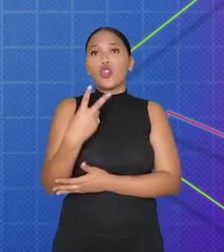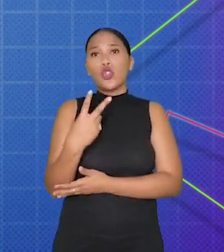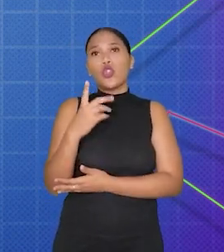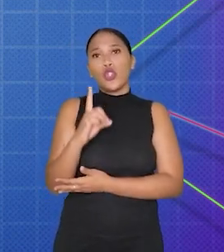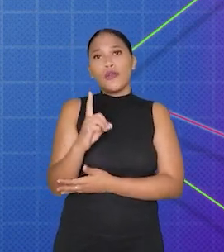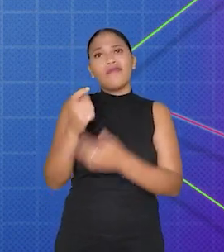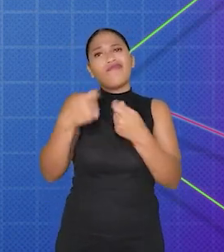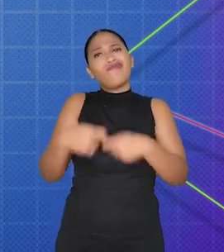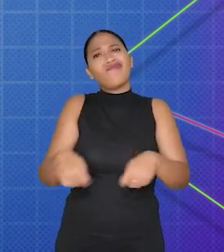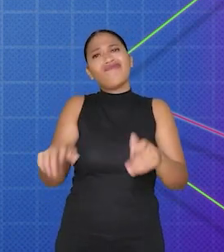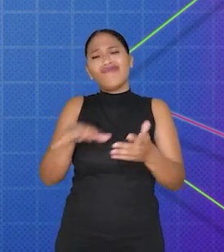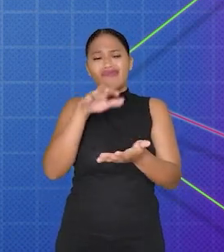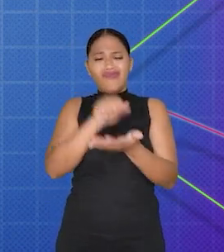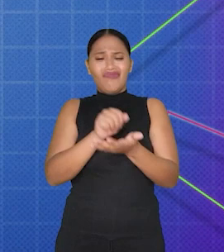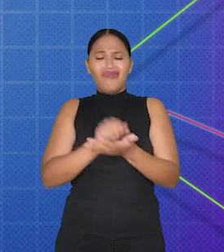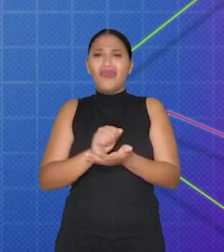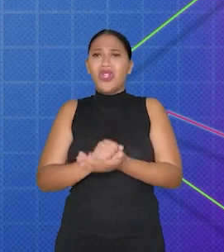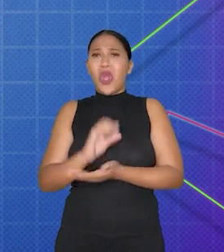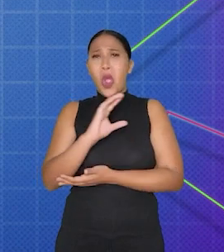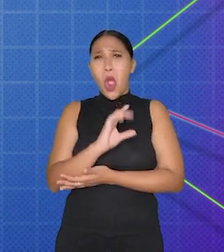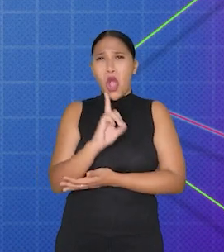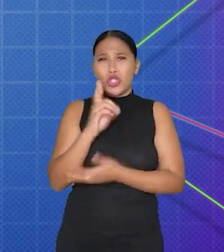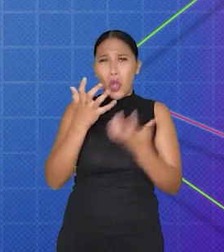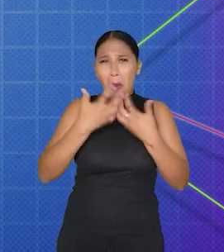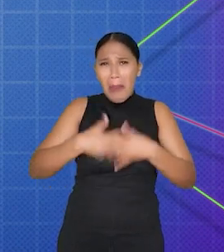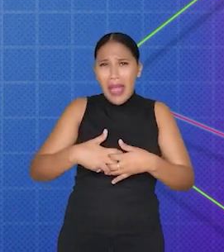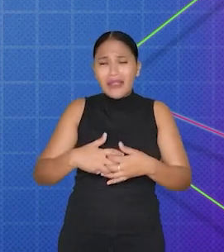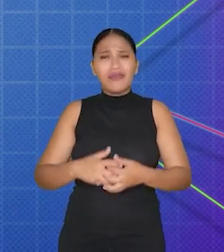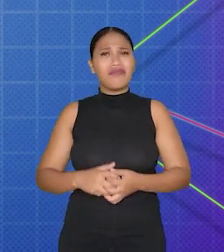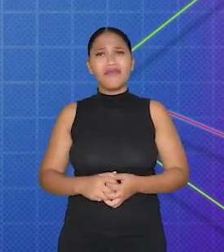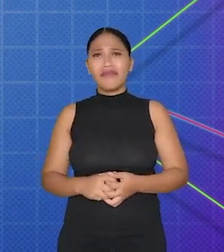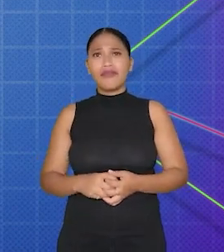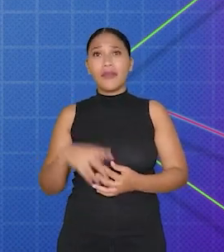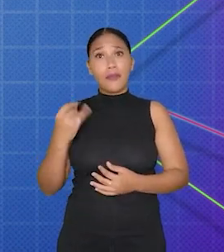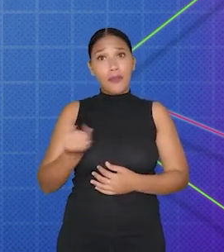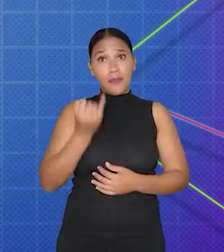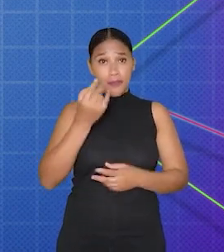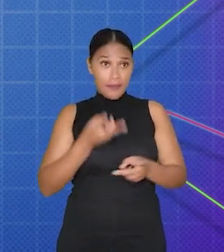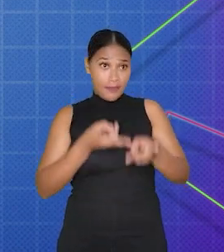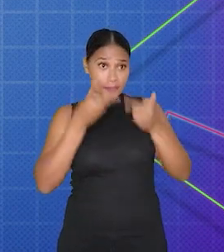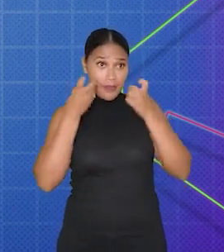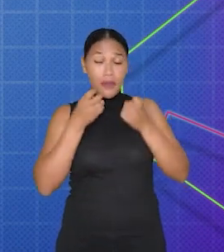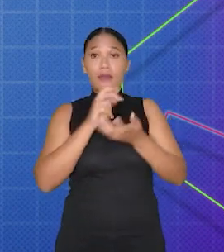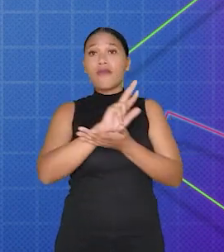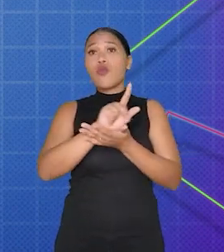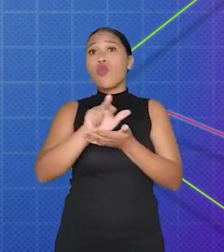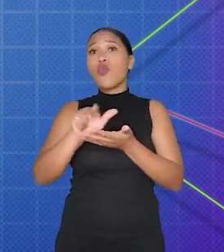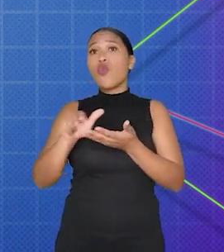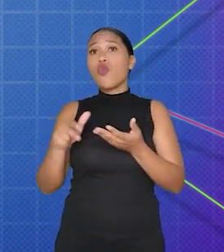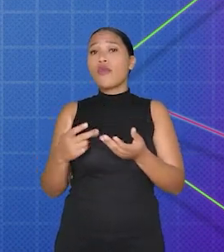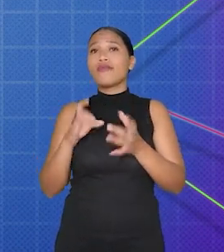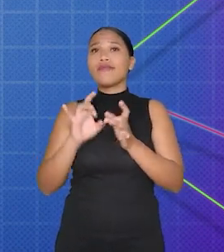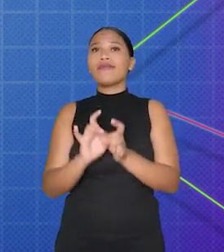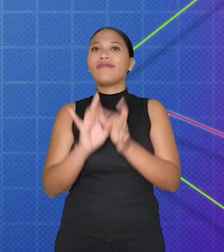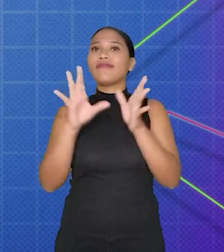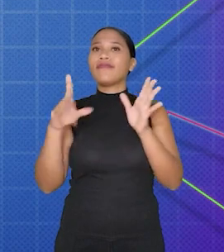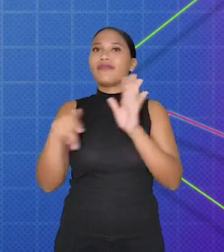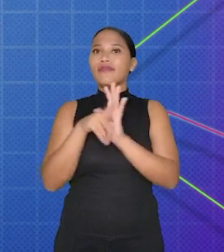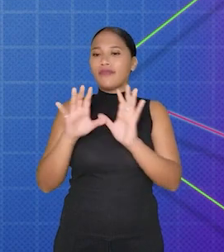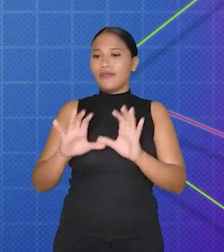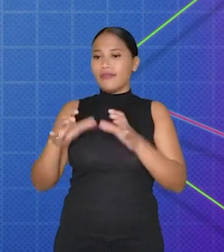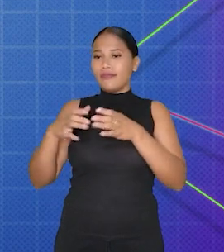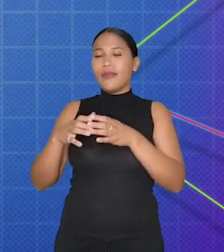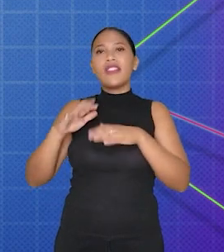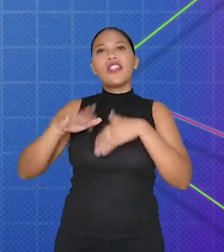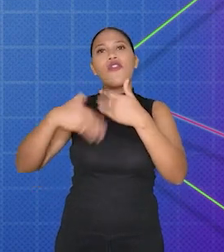em 2D sem precisar escrever nenhum tipo de código complexo. É importante notar que há muitos outros plugins disponíveis